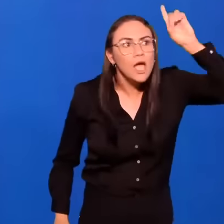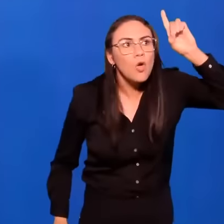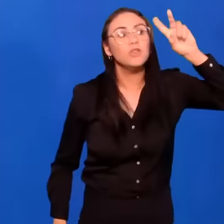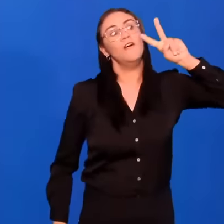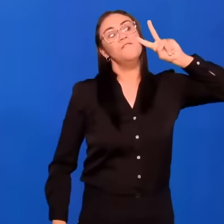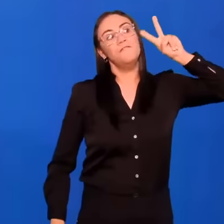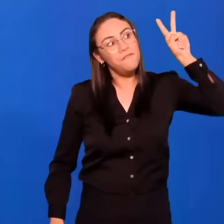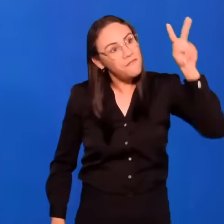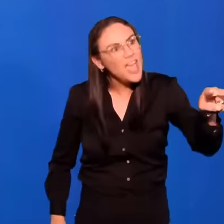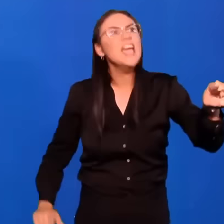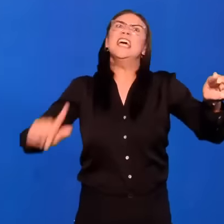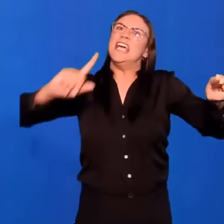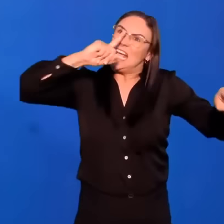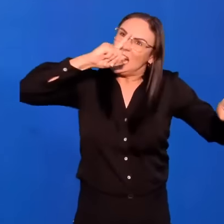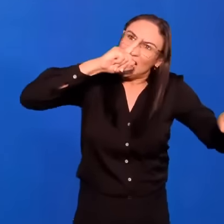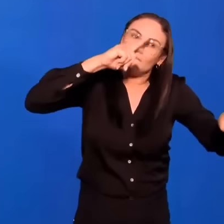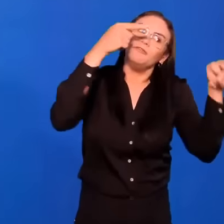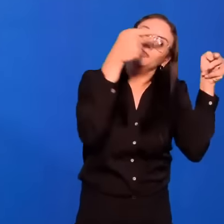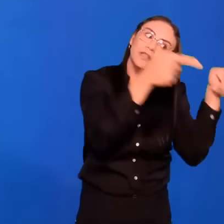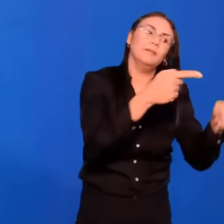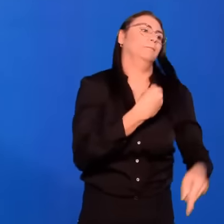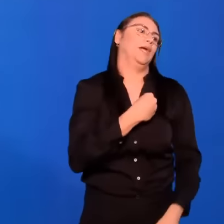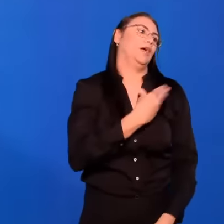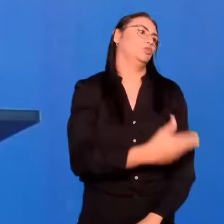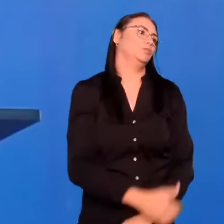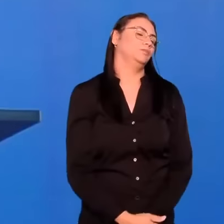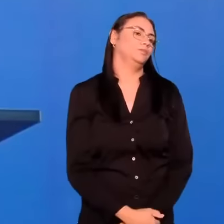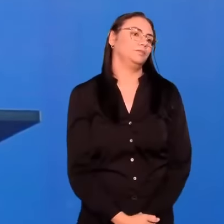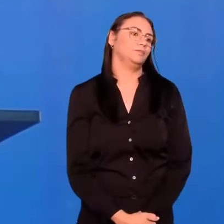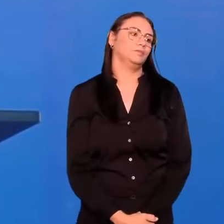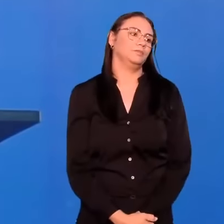Deus considera grave esses pecados.